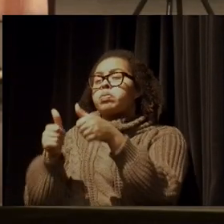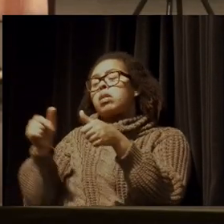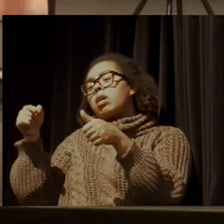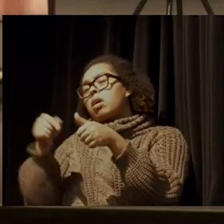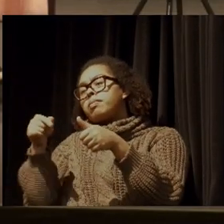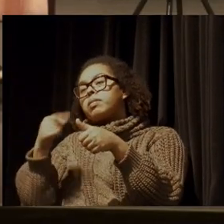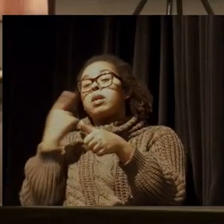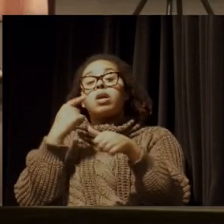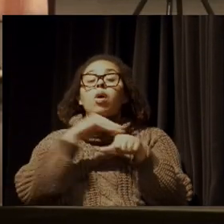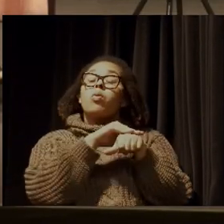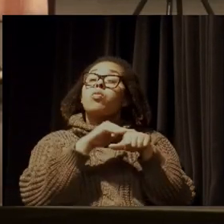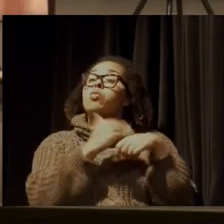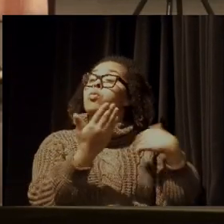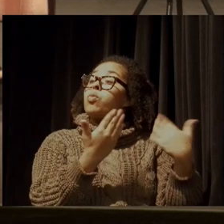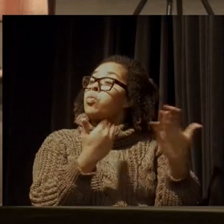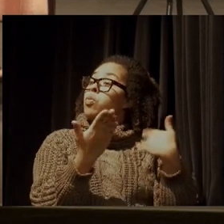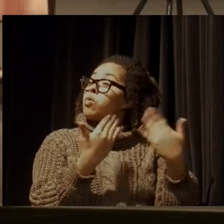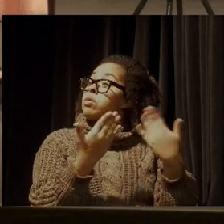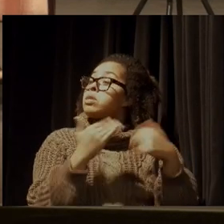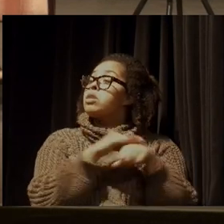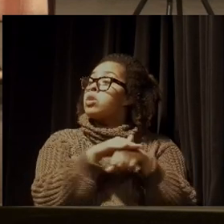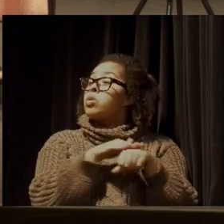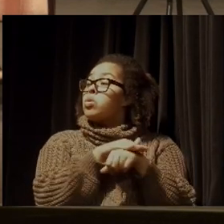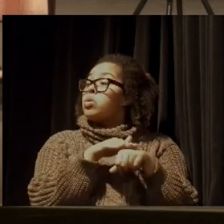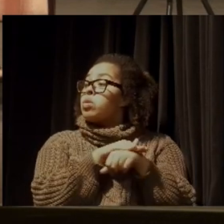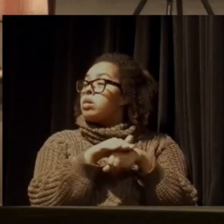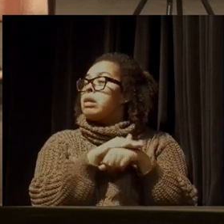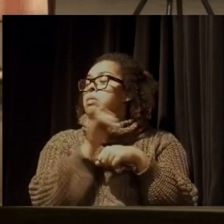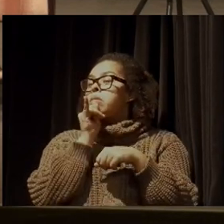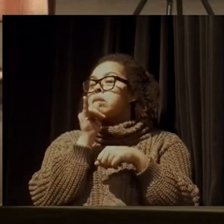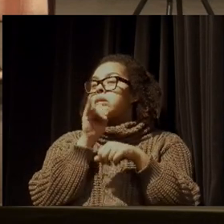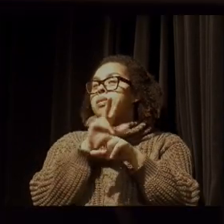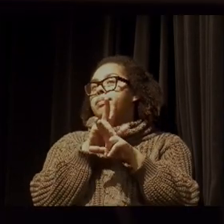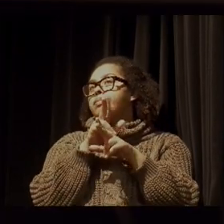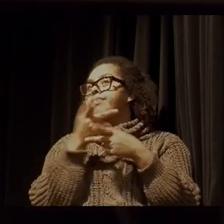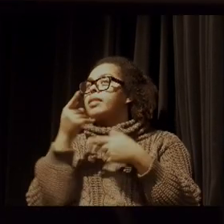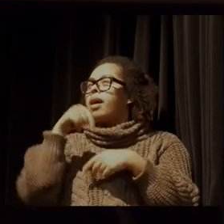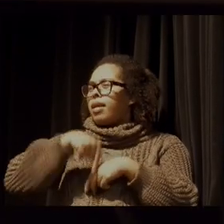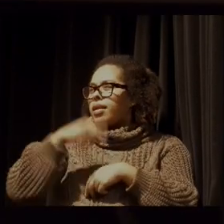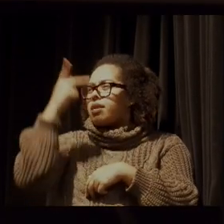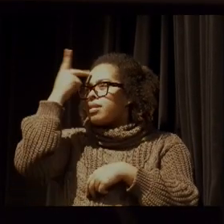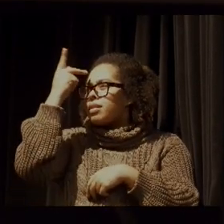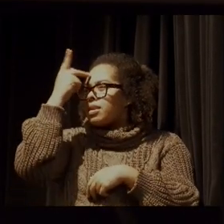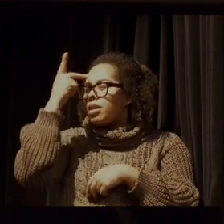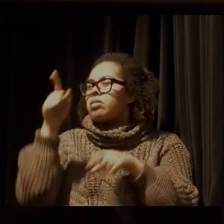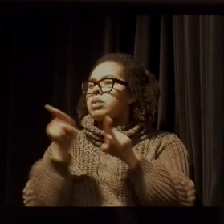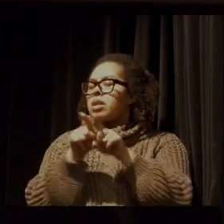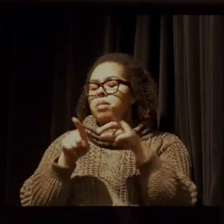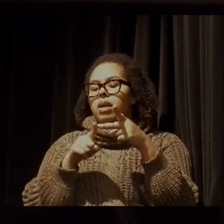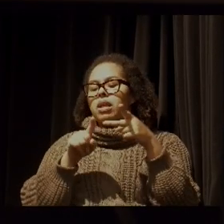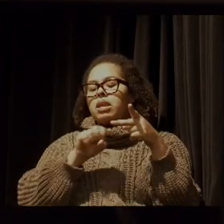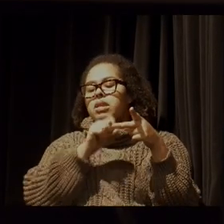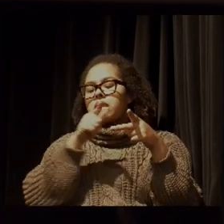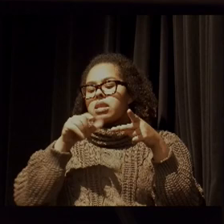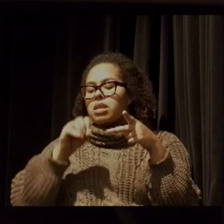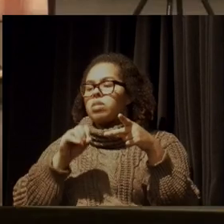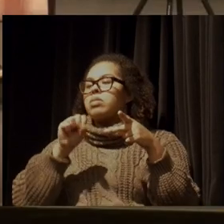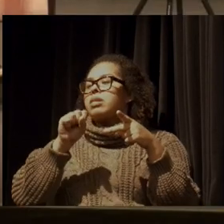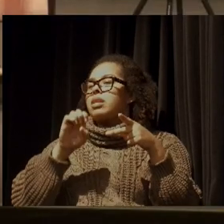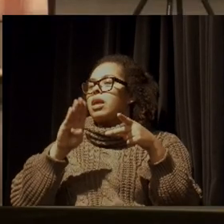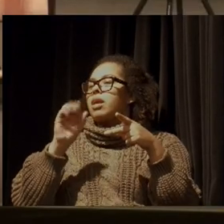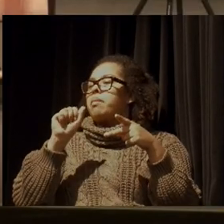nós conversamos o seguinte, quer dizer, houve o que nós assistimos aqui em São Paulo, em São Sebastião, quer dizer, uma